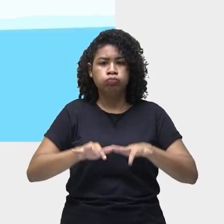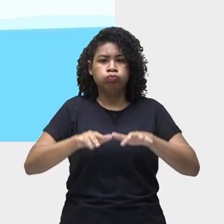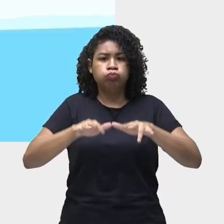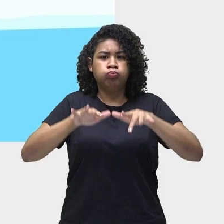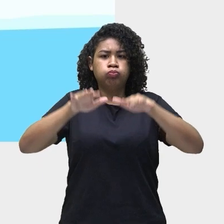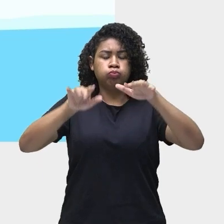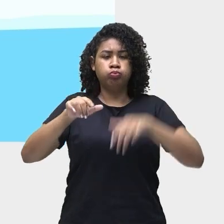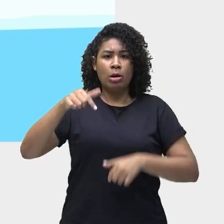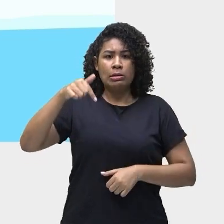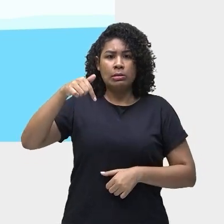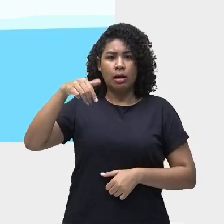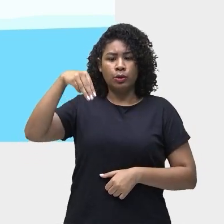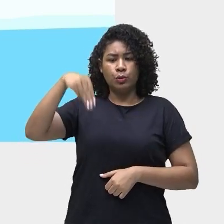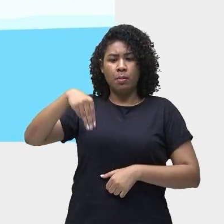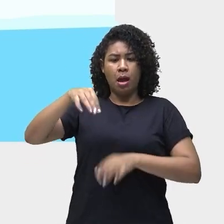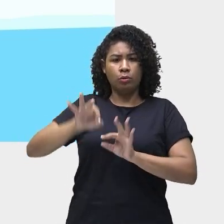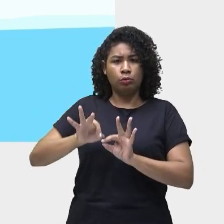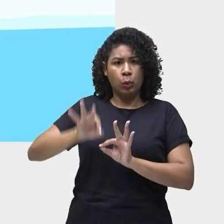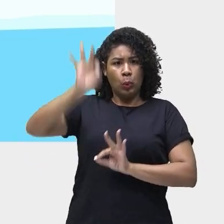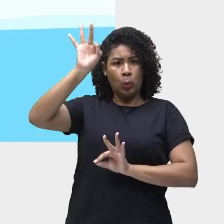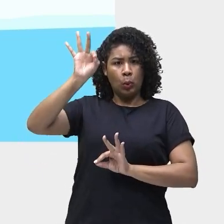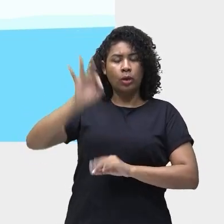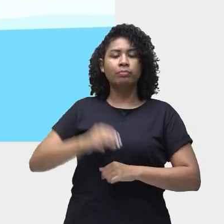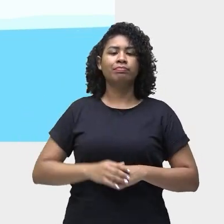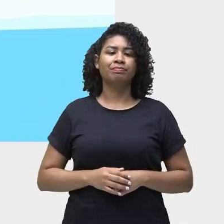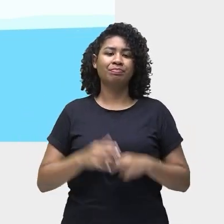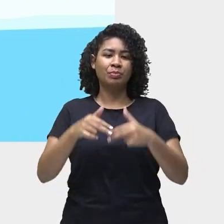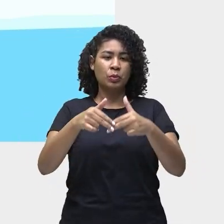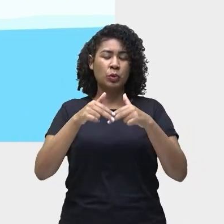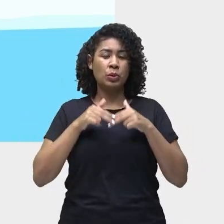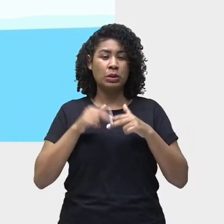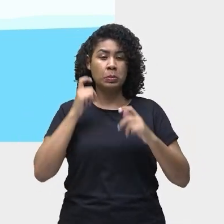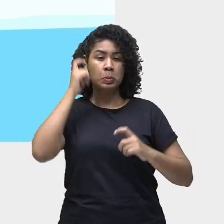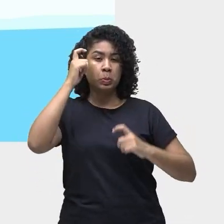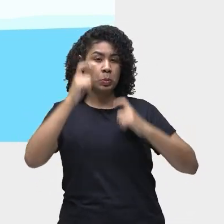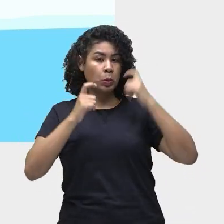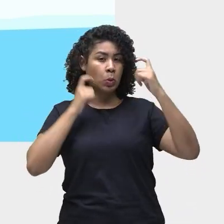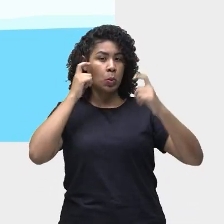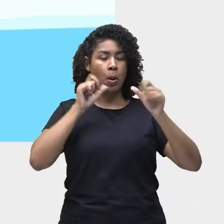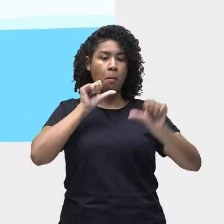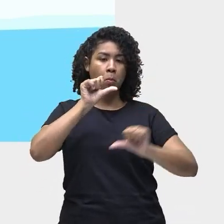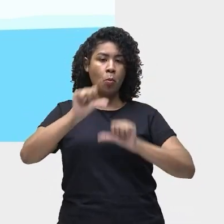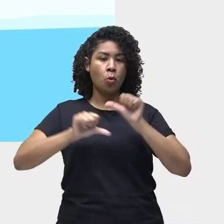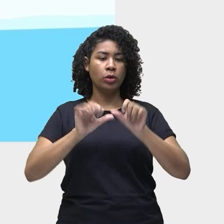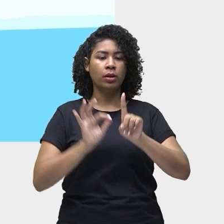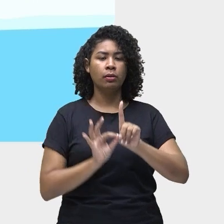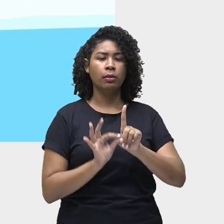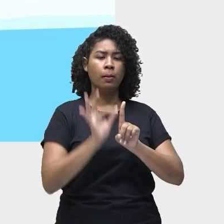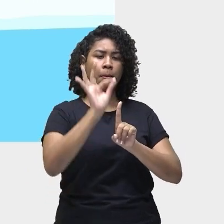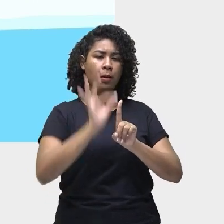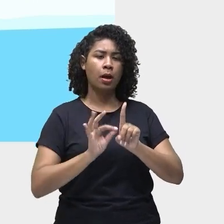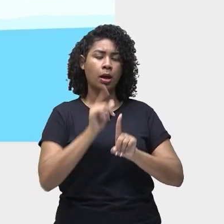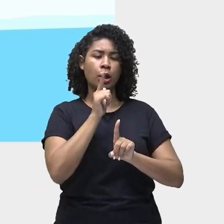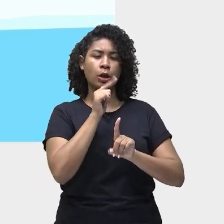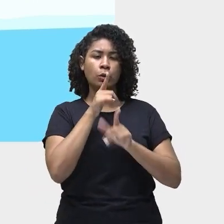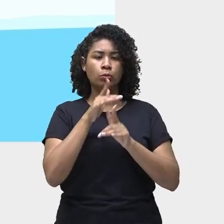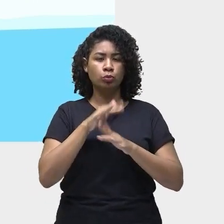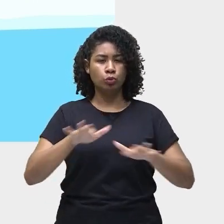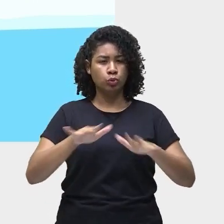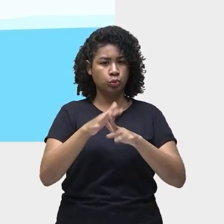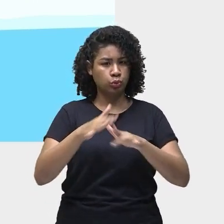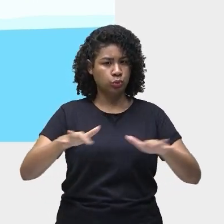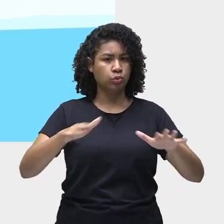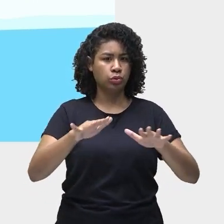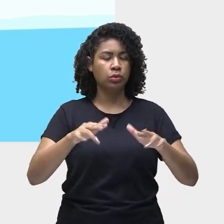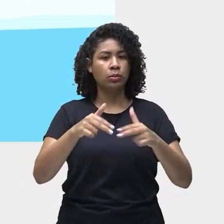gera transtornos ambientais e sociais esse fenômeno altera a temperatura dos oceanos causando um desequilíbrio ambiental